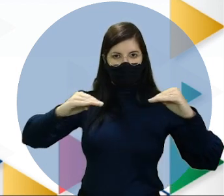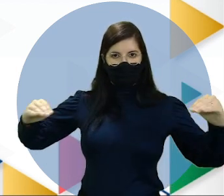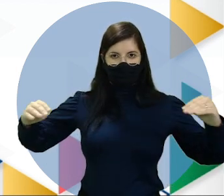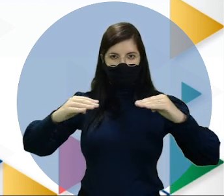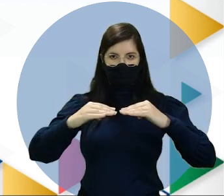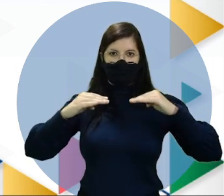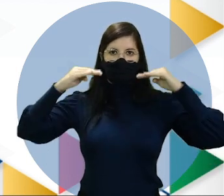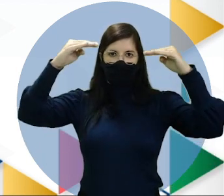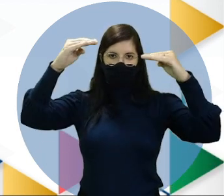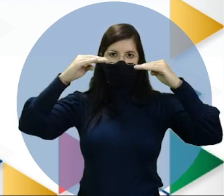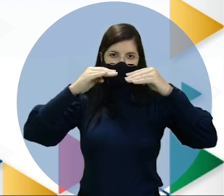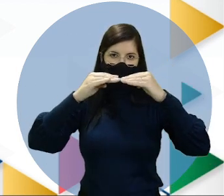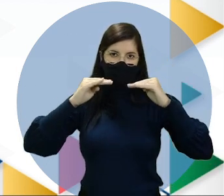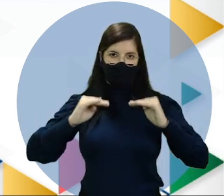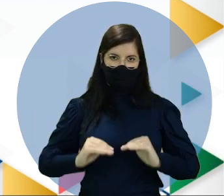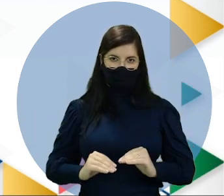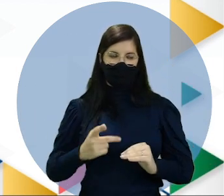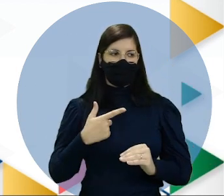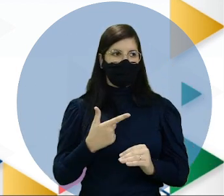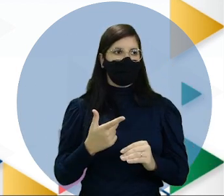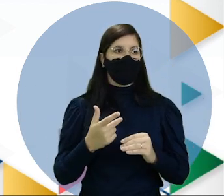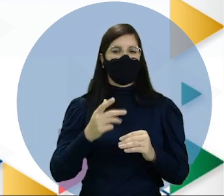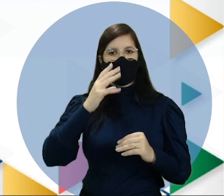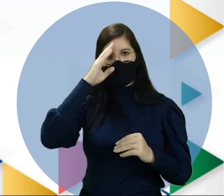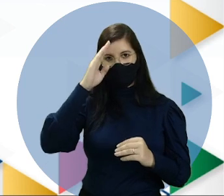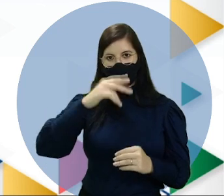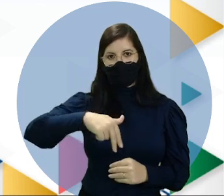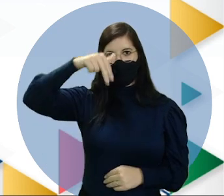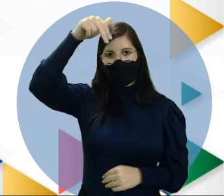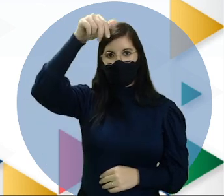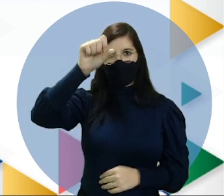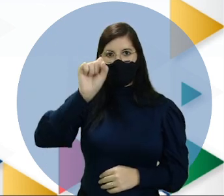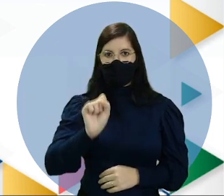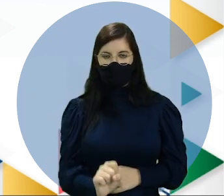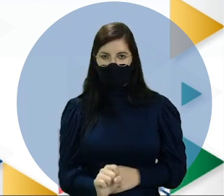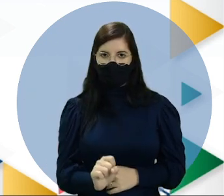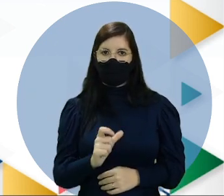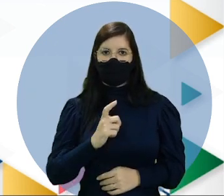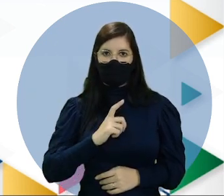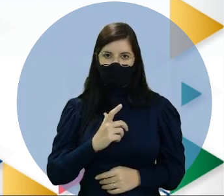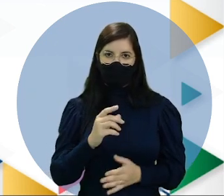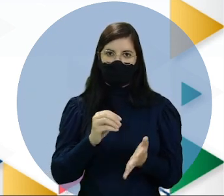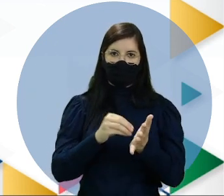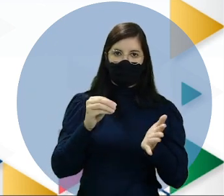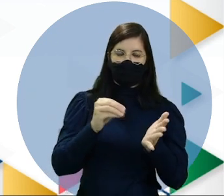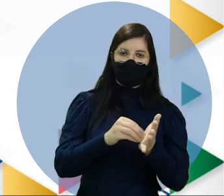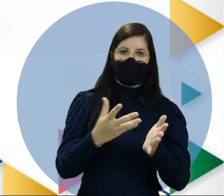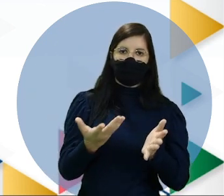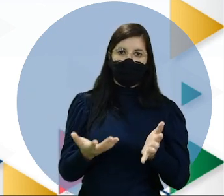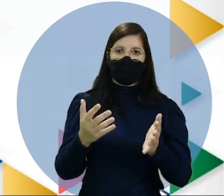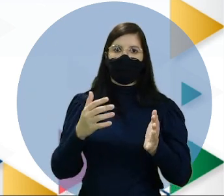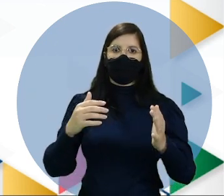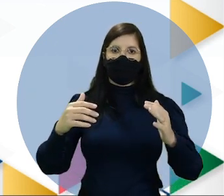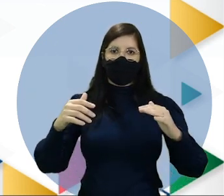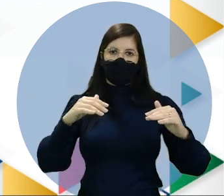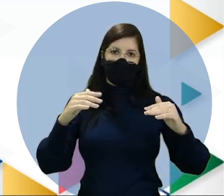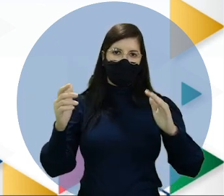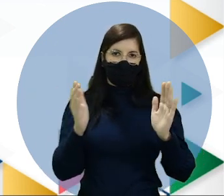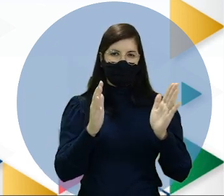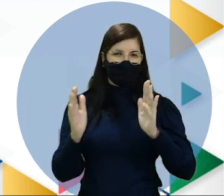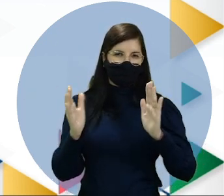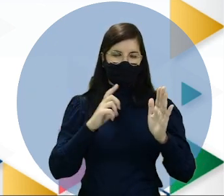Assim, somente os extremos norte e sul vão escarpar da zona tropical